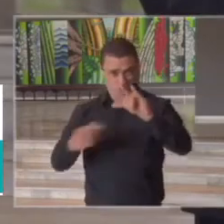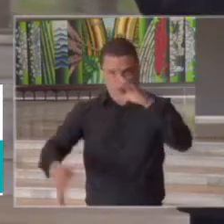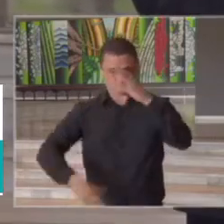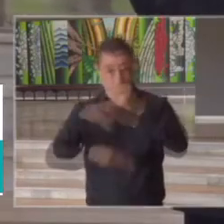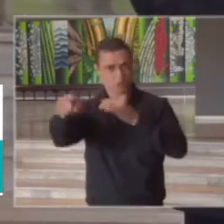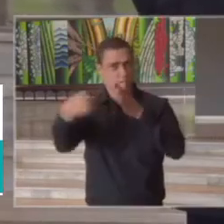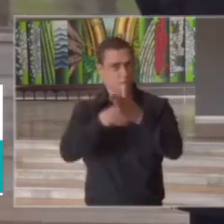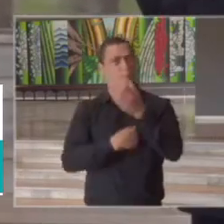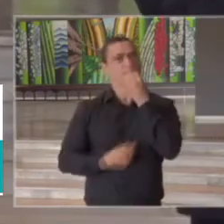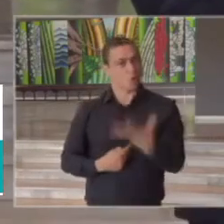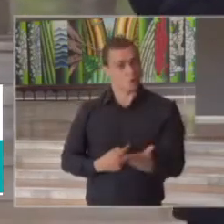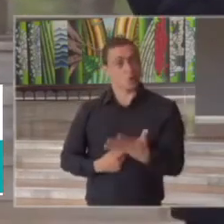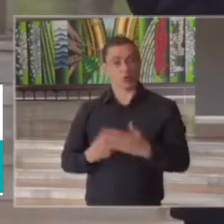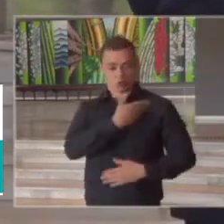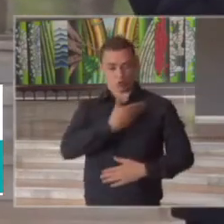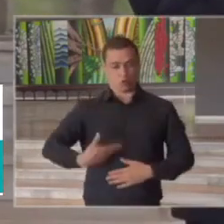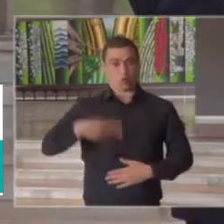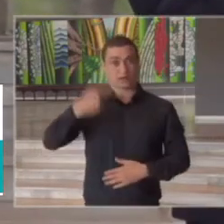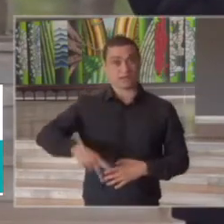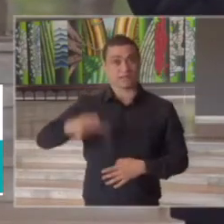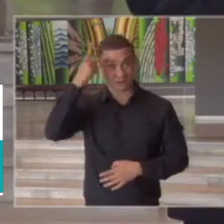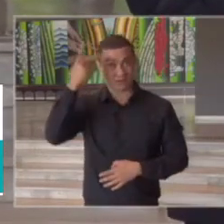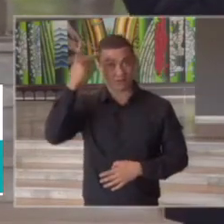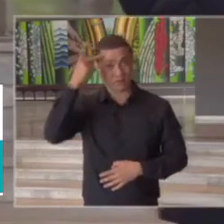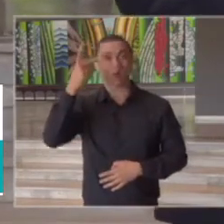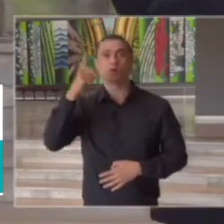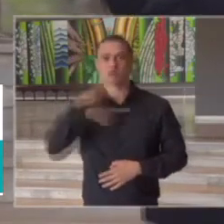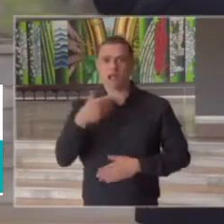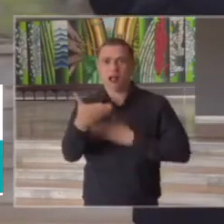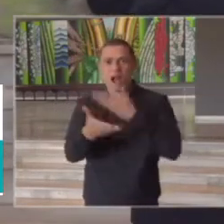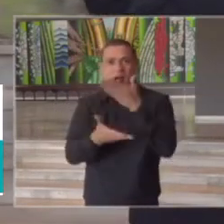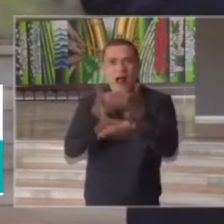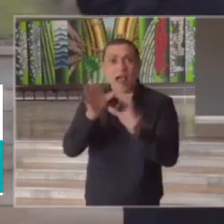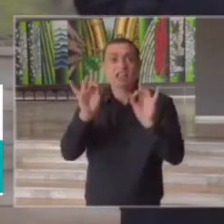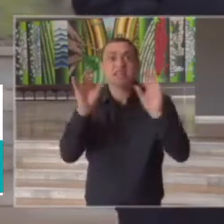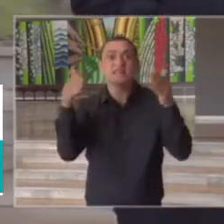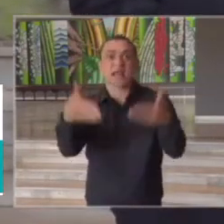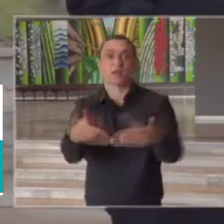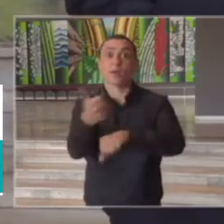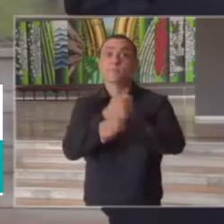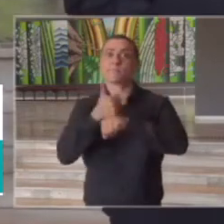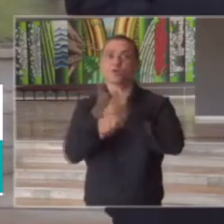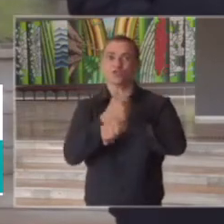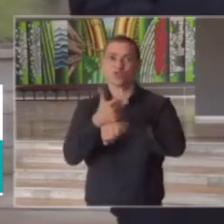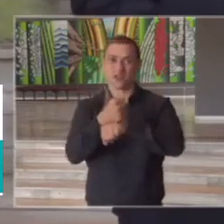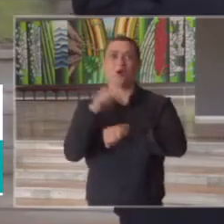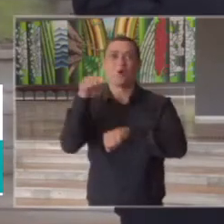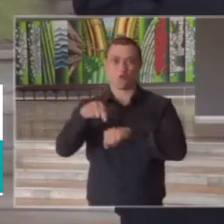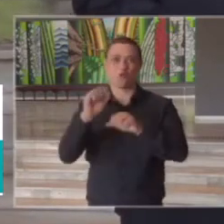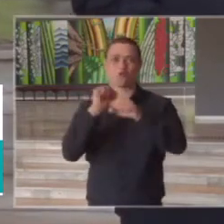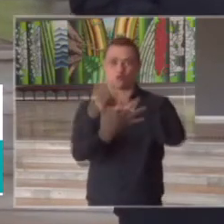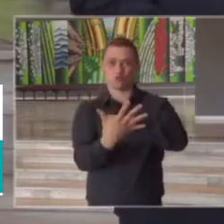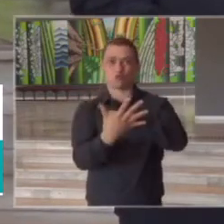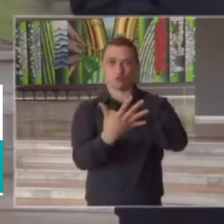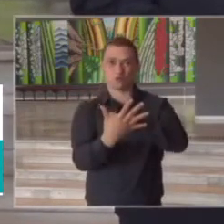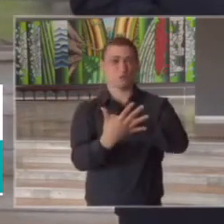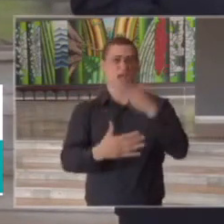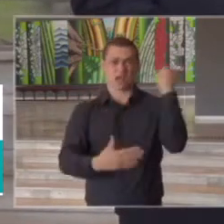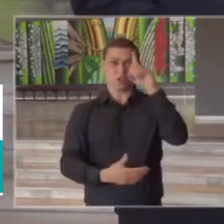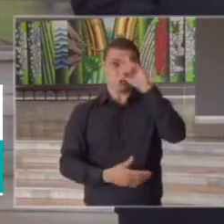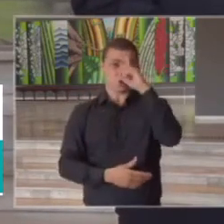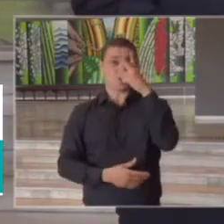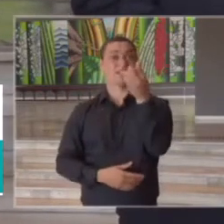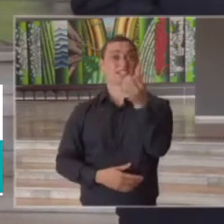boa pergunta o governo do estado de São Paulo tem um tratamento técnico e muito profissional em relação ao coronavírus desde o dia